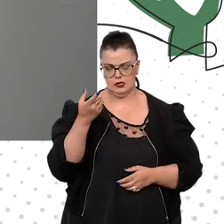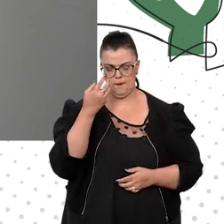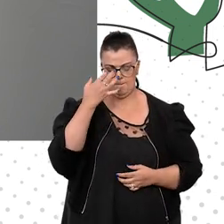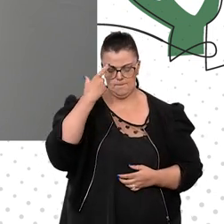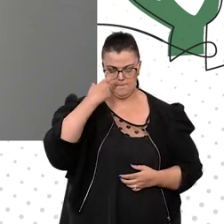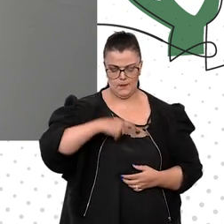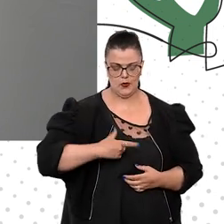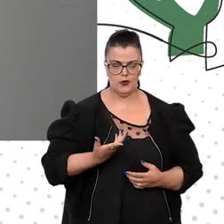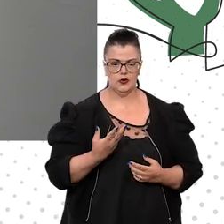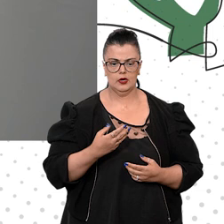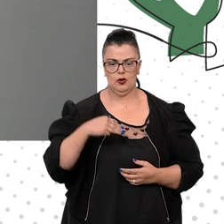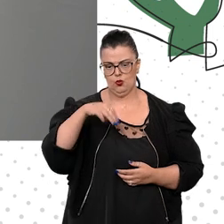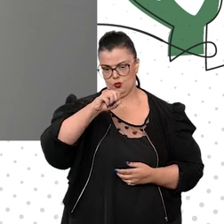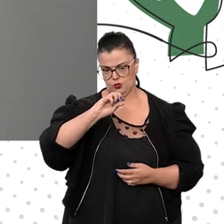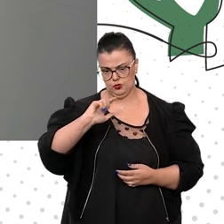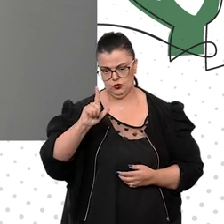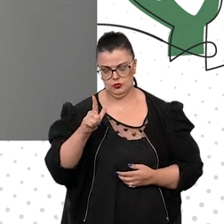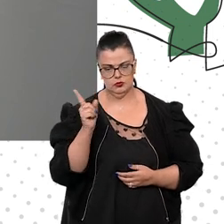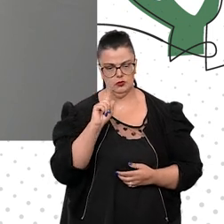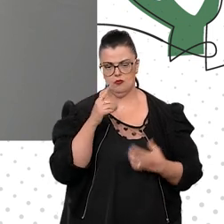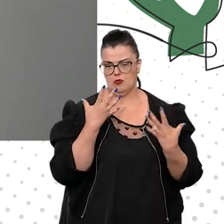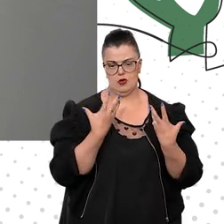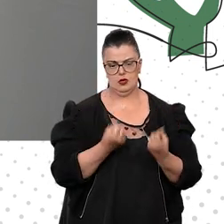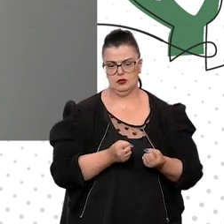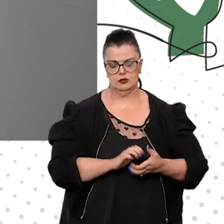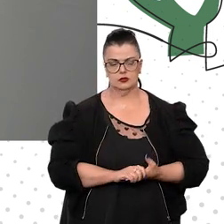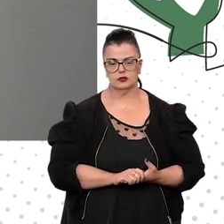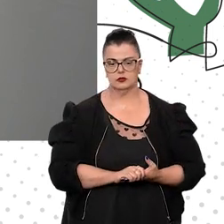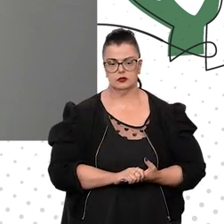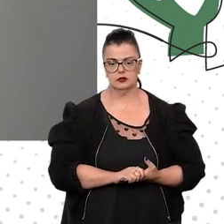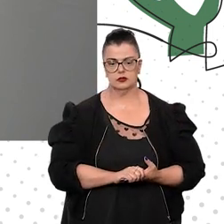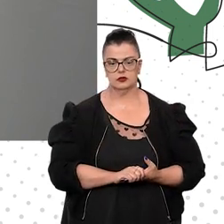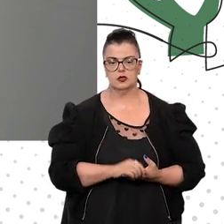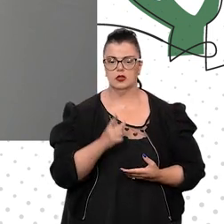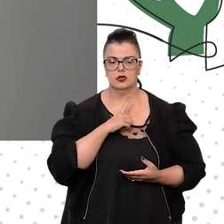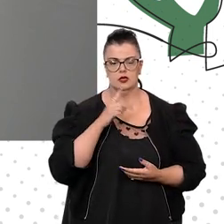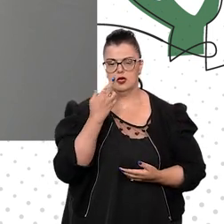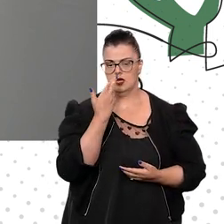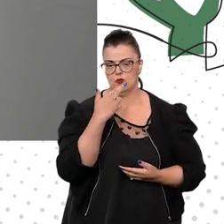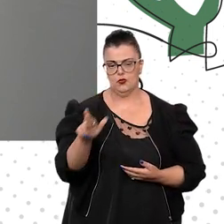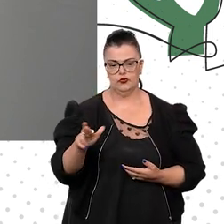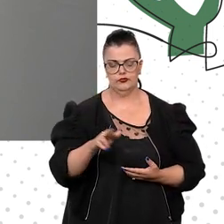Com essa, não somos condescendentes. Essa nós reprovamos.